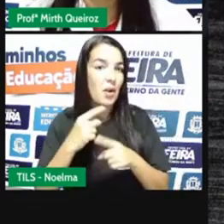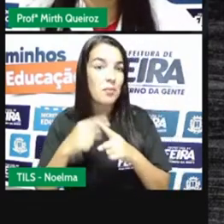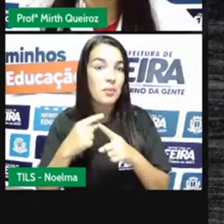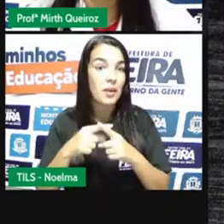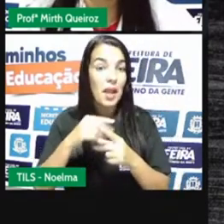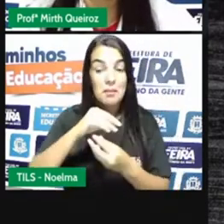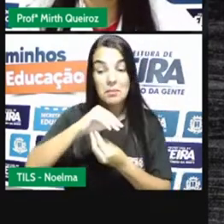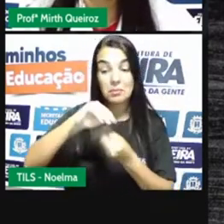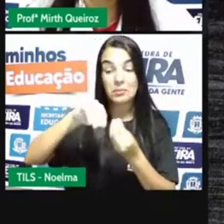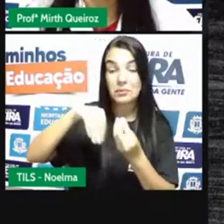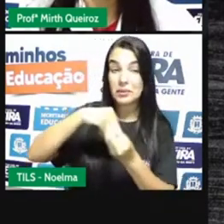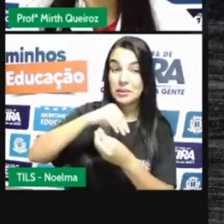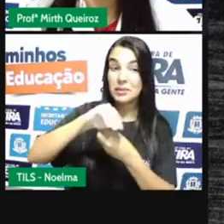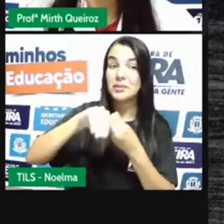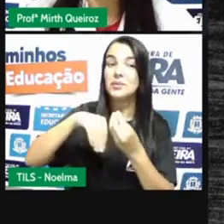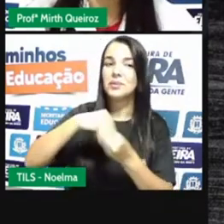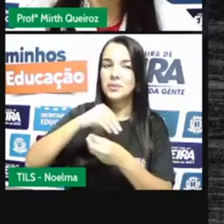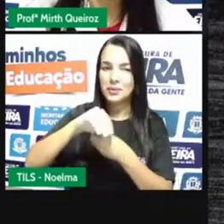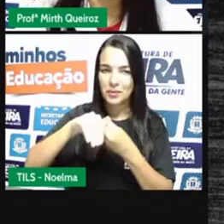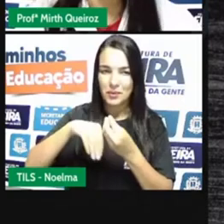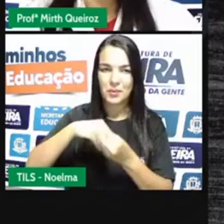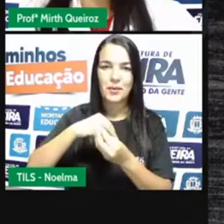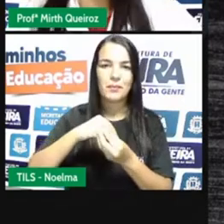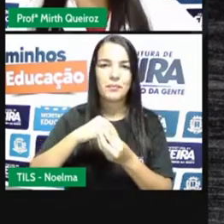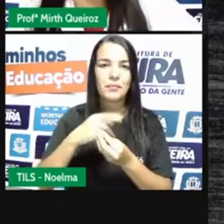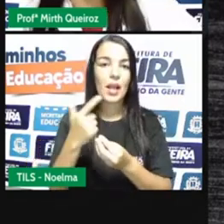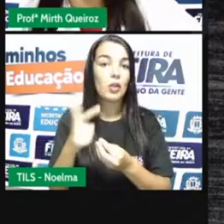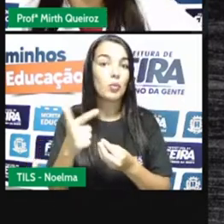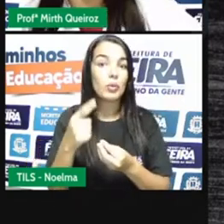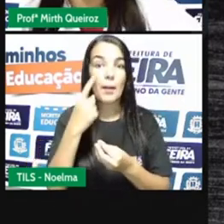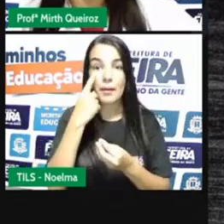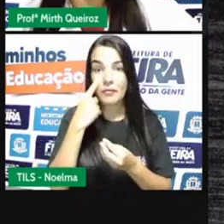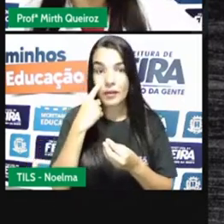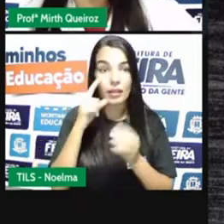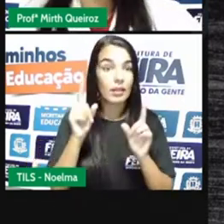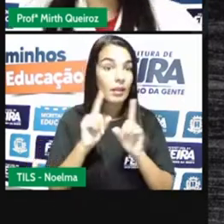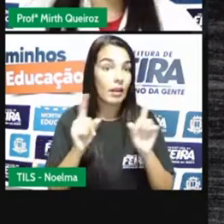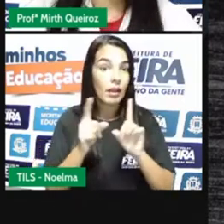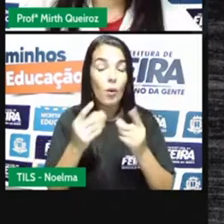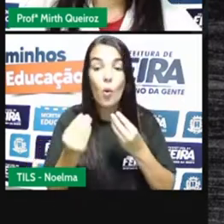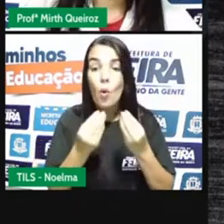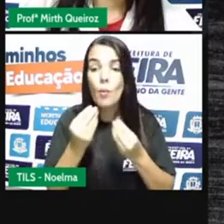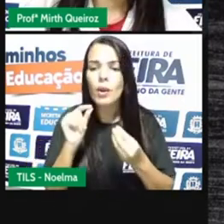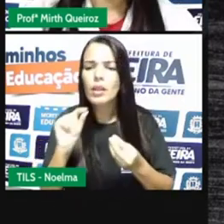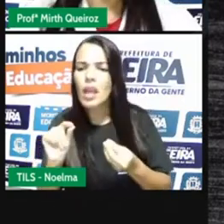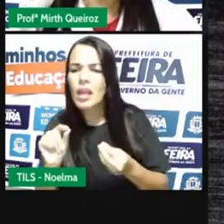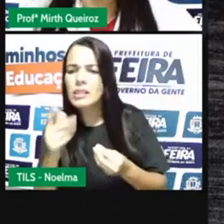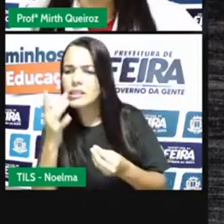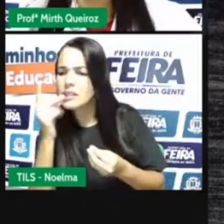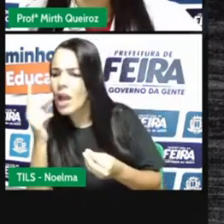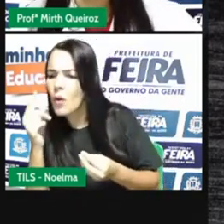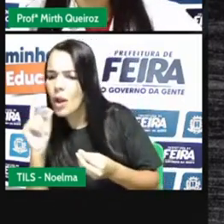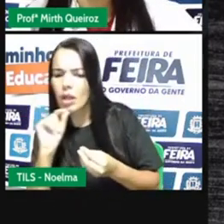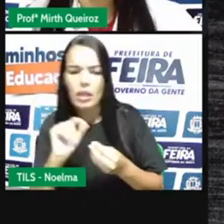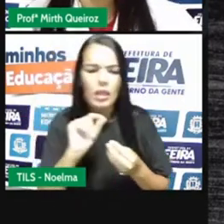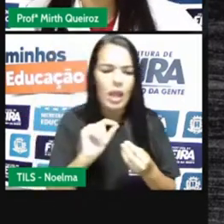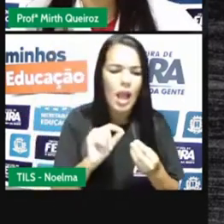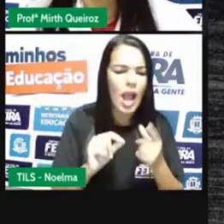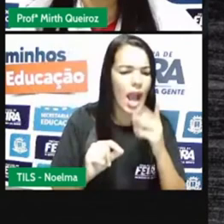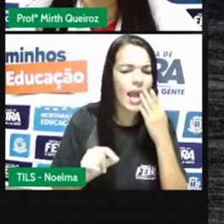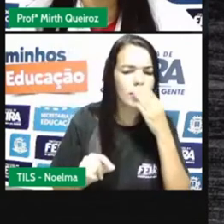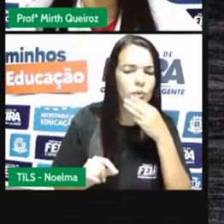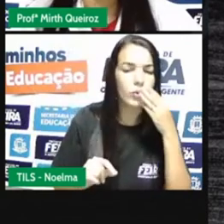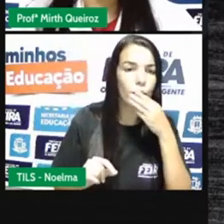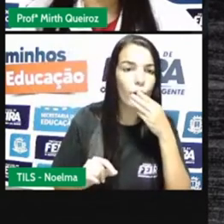observação? Porque aí nós tivemos uma mistura que não dá para distinguir, não dá para a gente saber quem é o sal e quem é o açúcar.